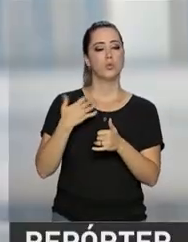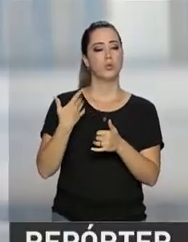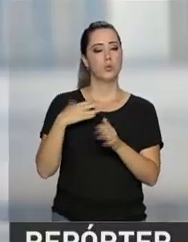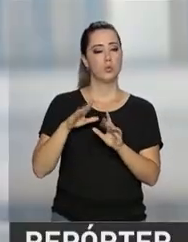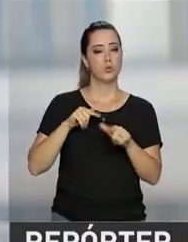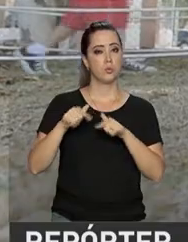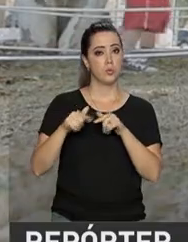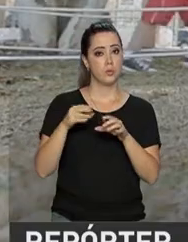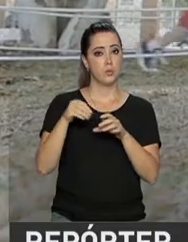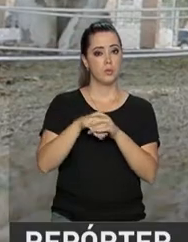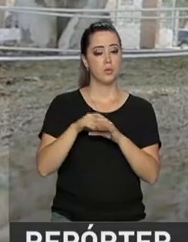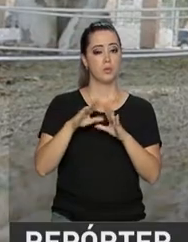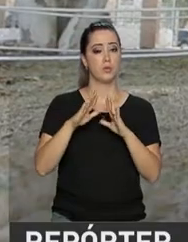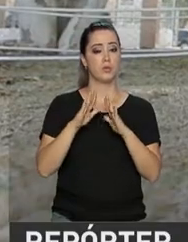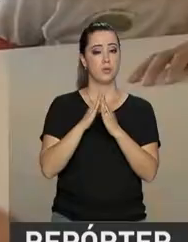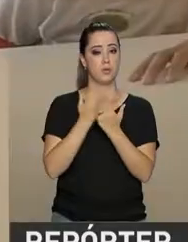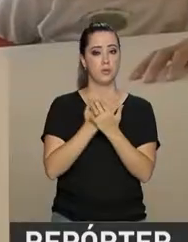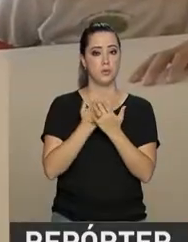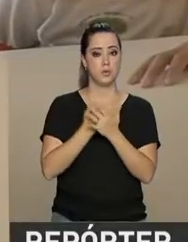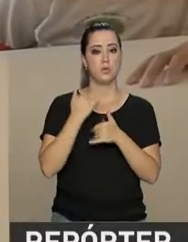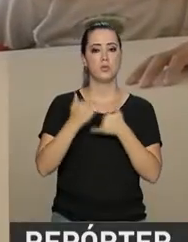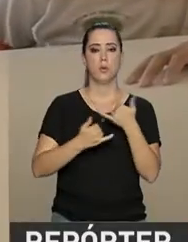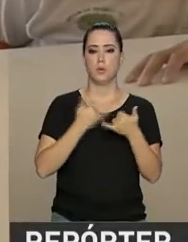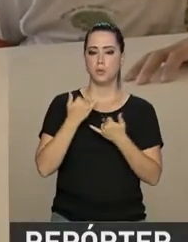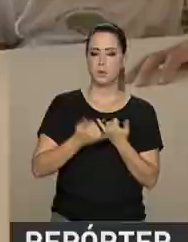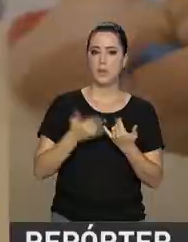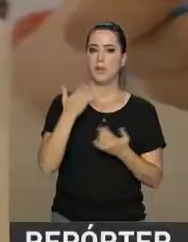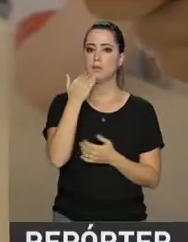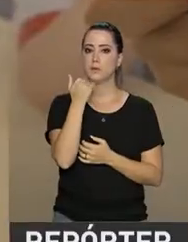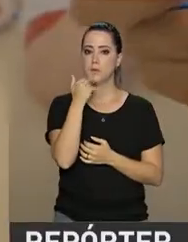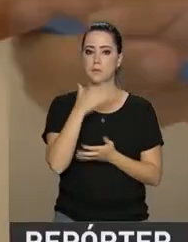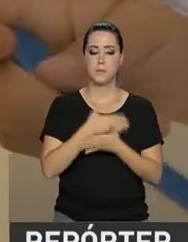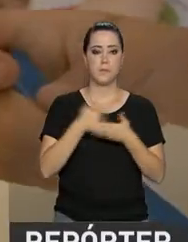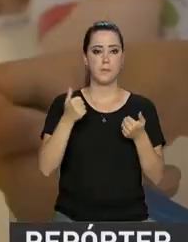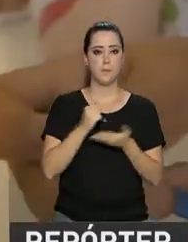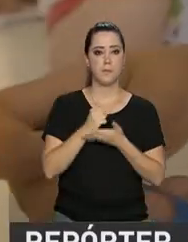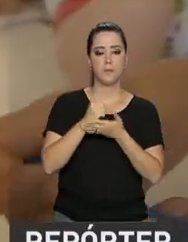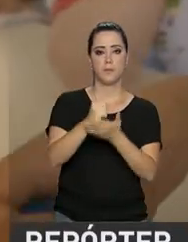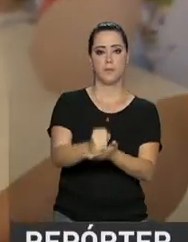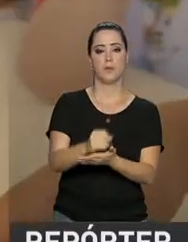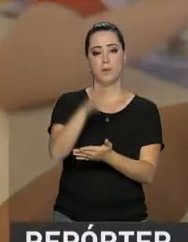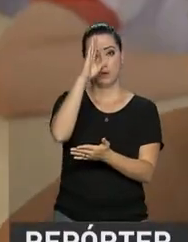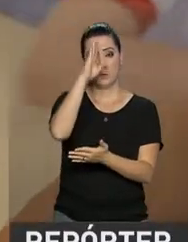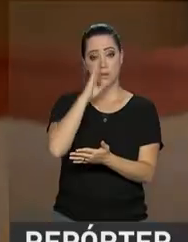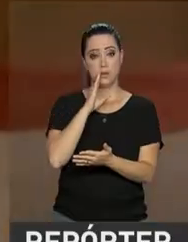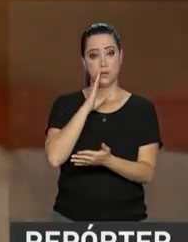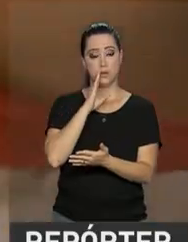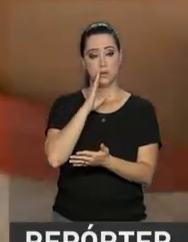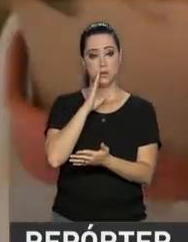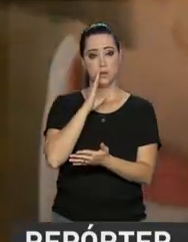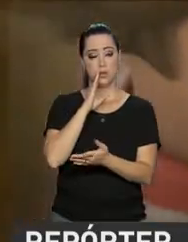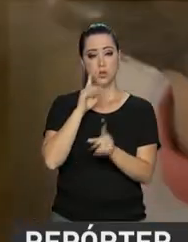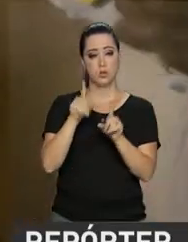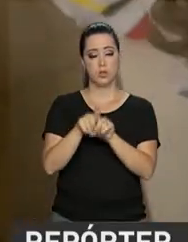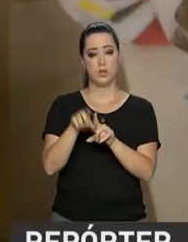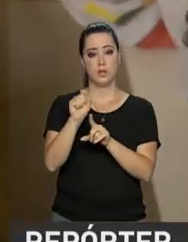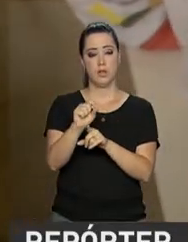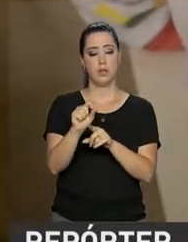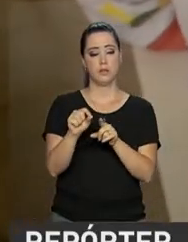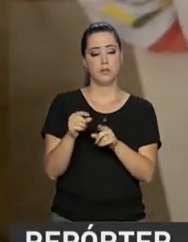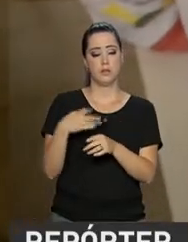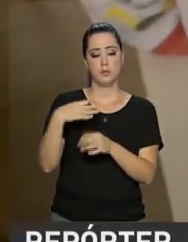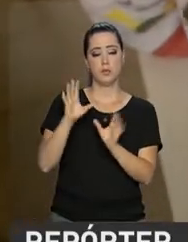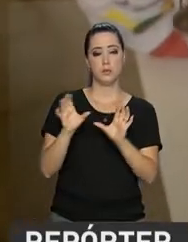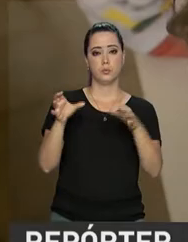em sala de aula e brincadeiras, a garotada se alimenta com a merenda oferecida de graça, que faz parte do